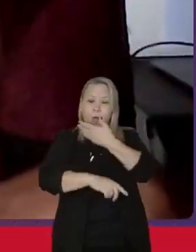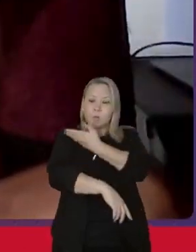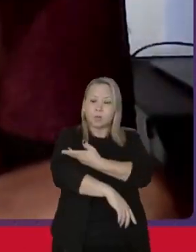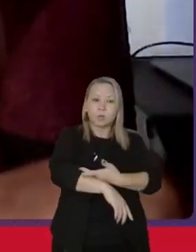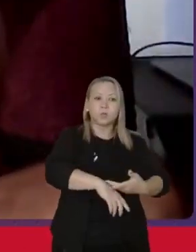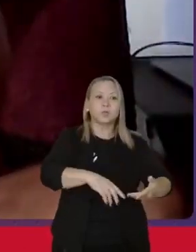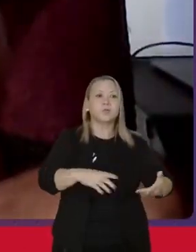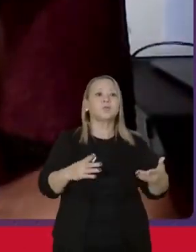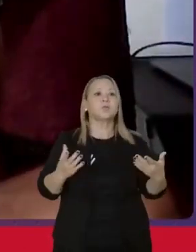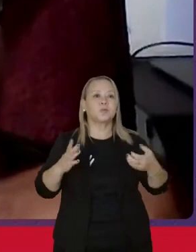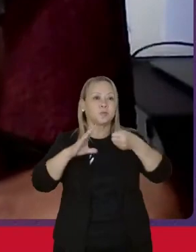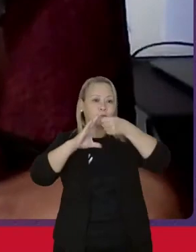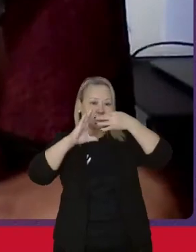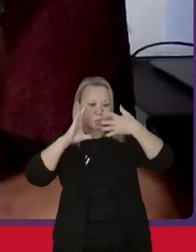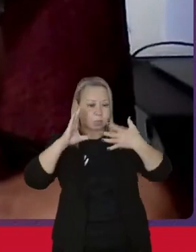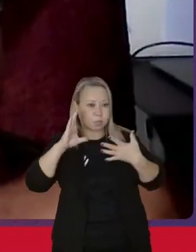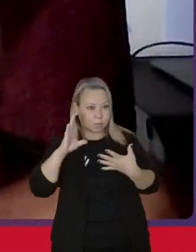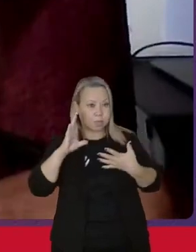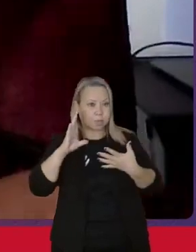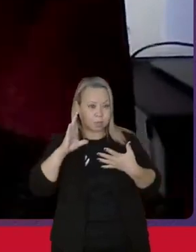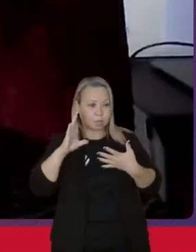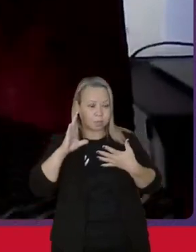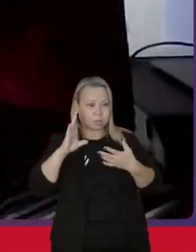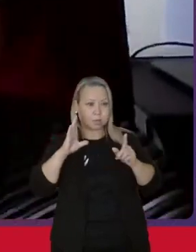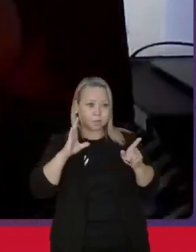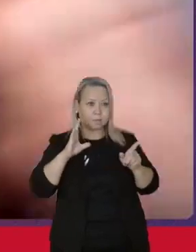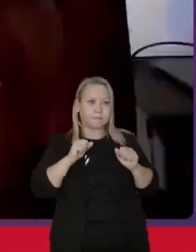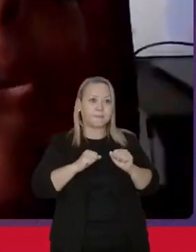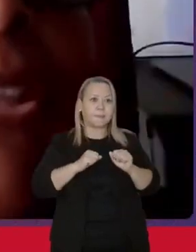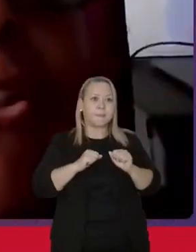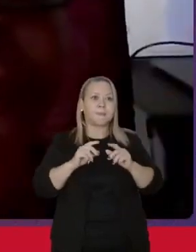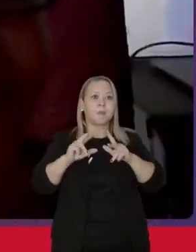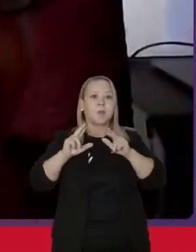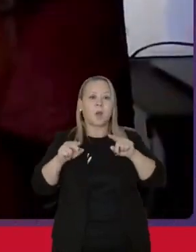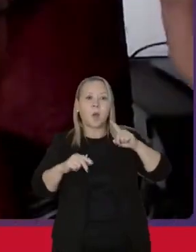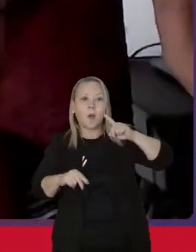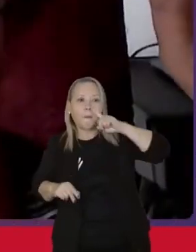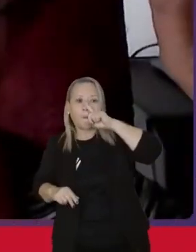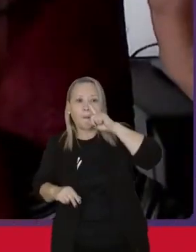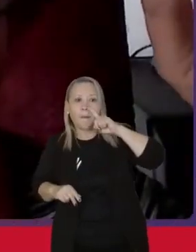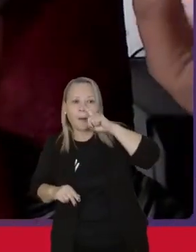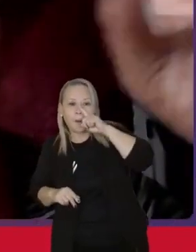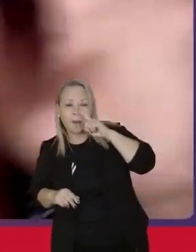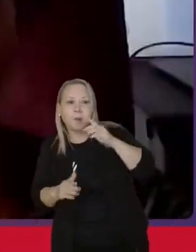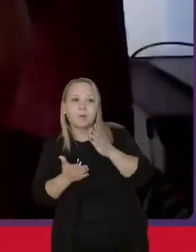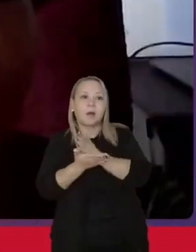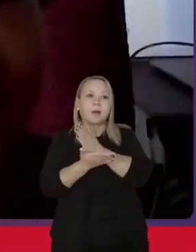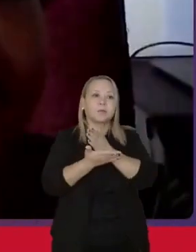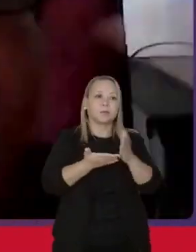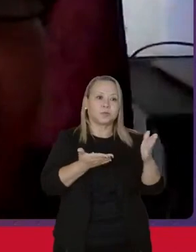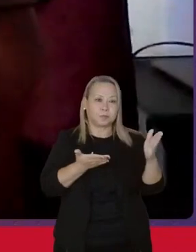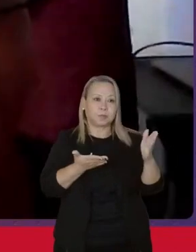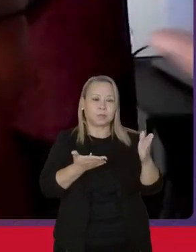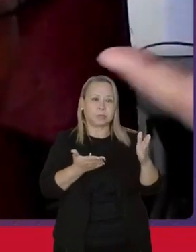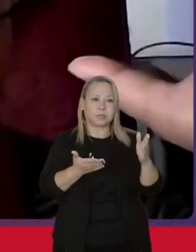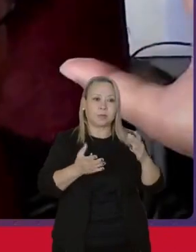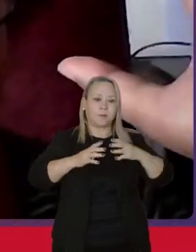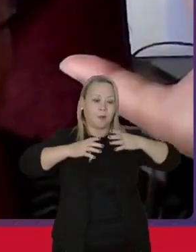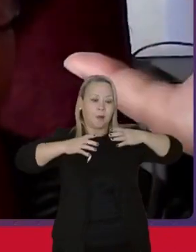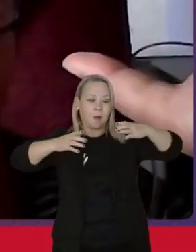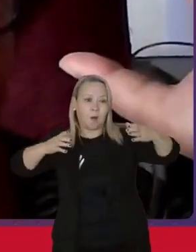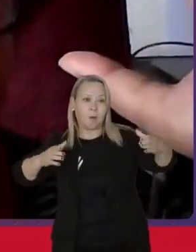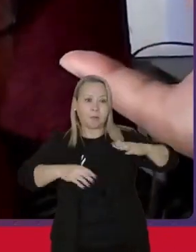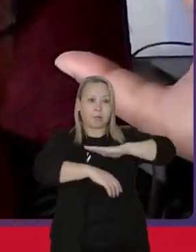costumam caracterizá-la como o perigo da divisão. Vai aumentar o